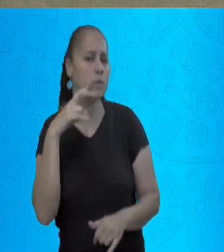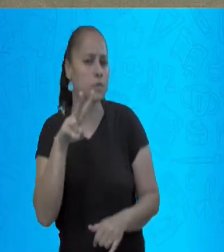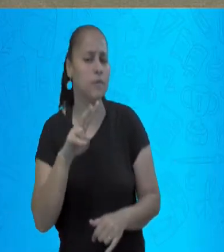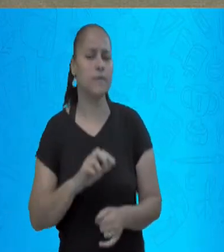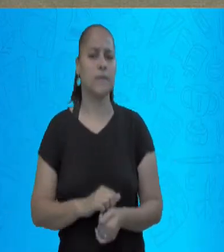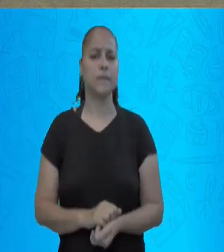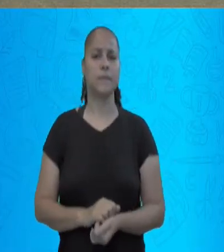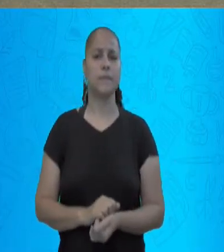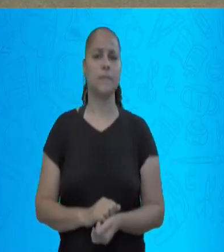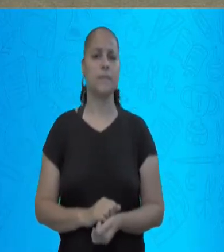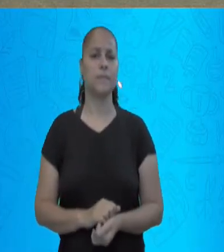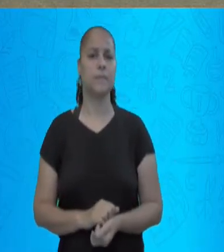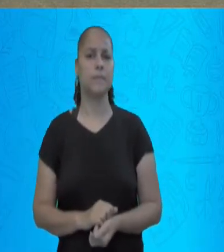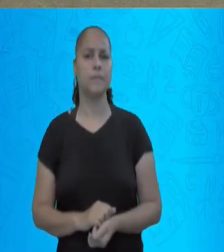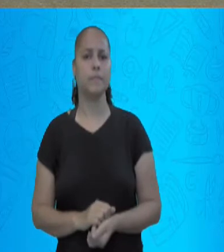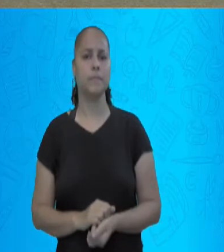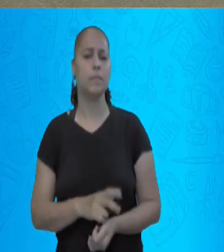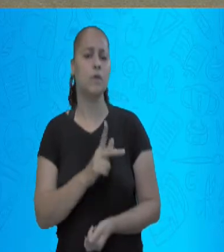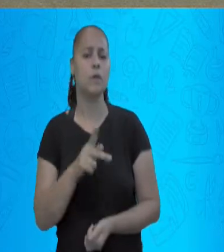vocês.